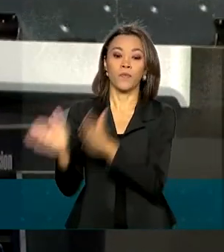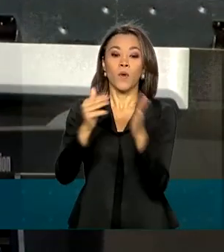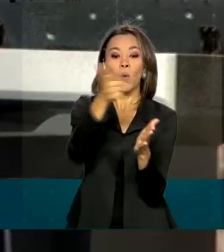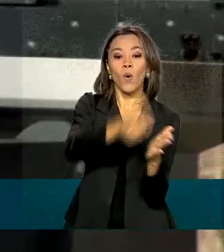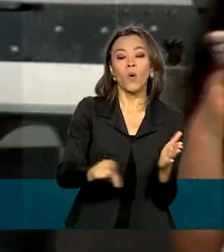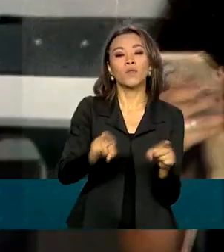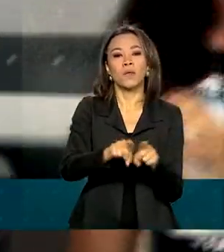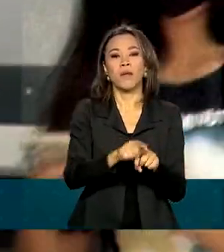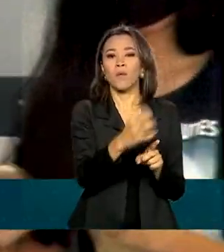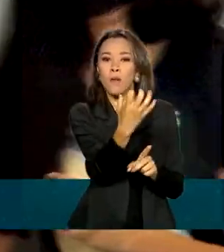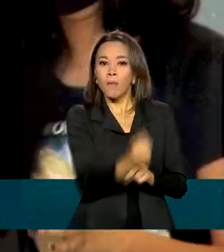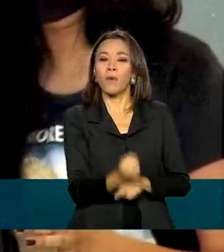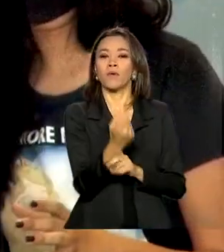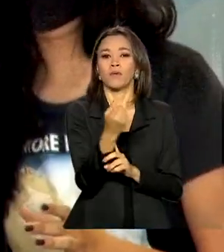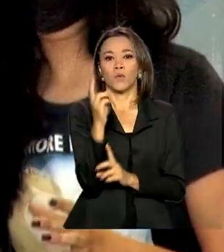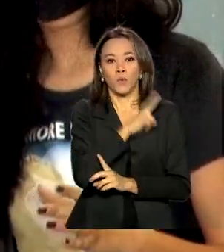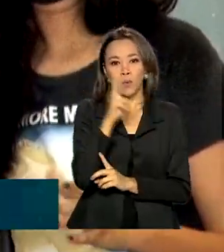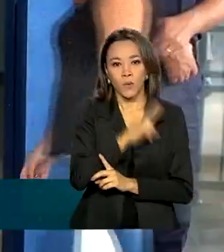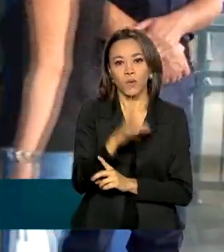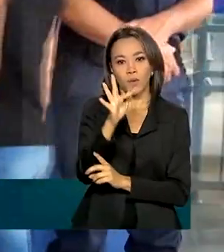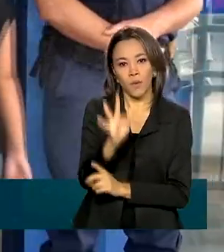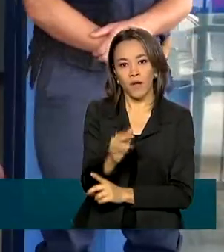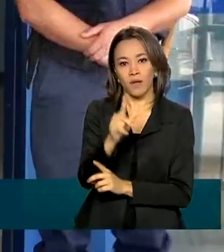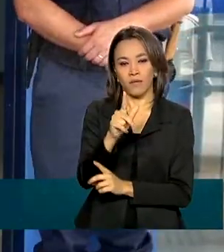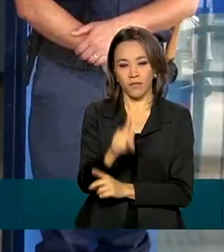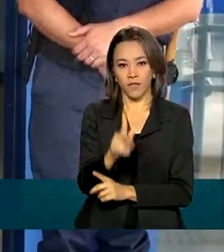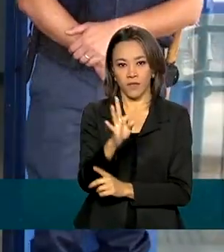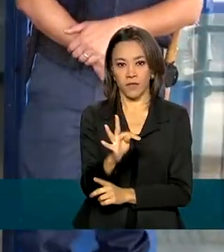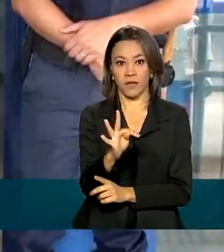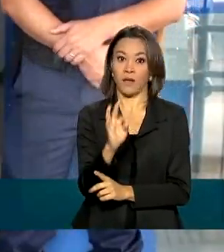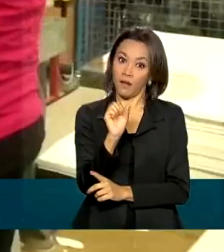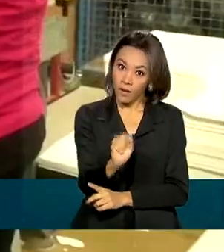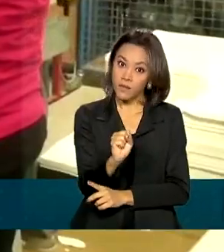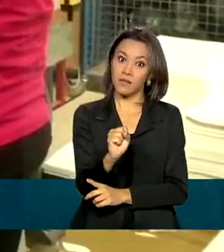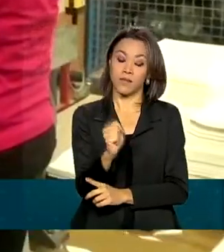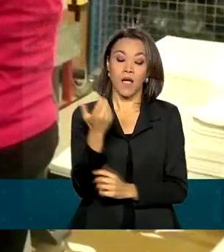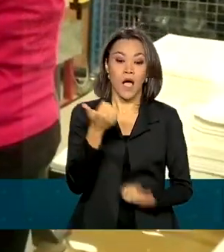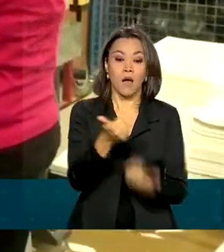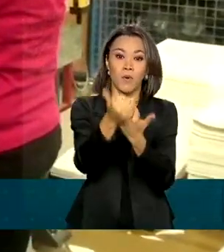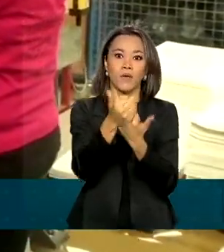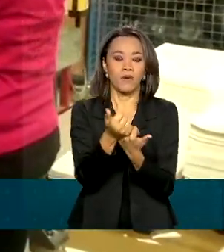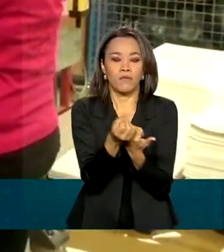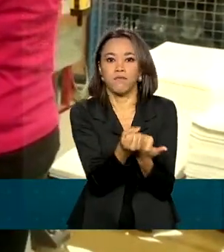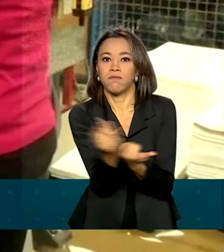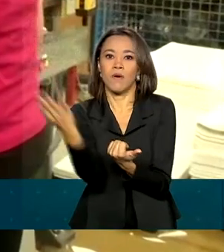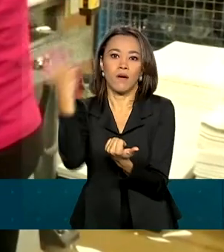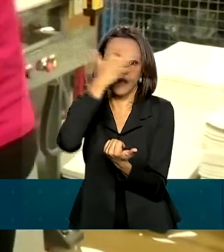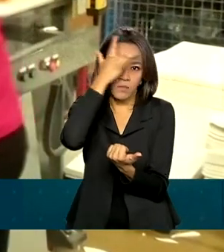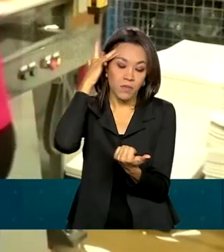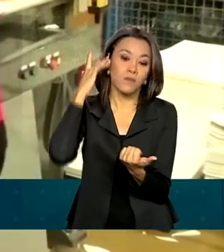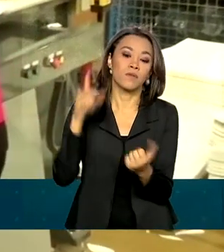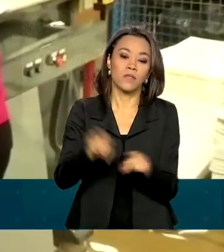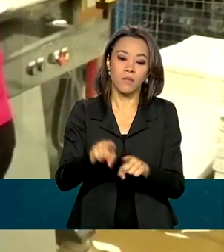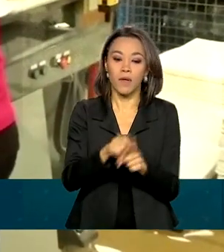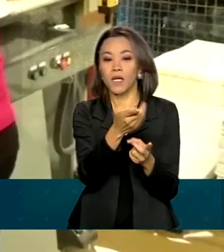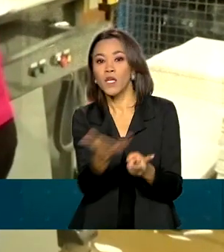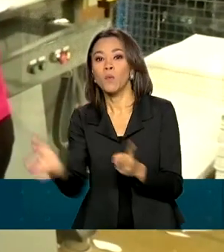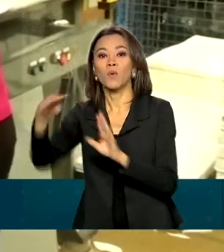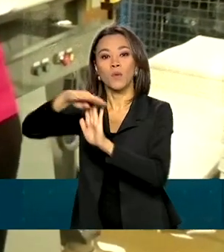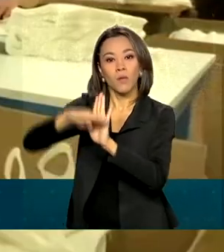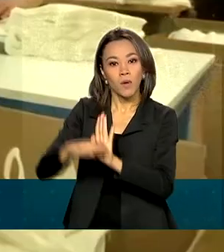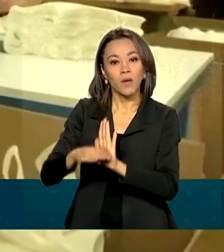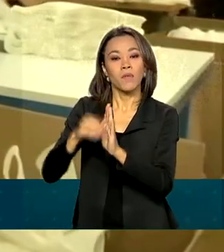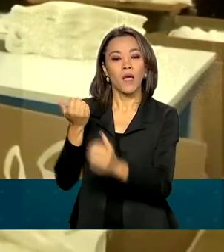emergencial do FGTS, pago a 60 milhões de pessoas, e o benefício emergencial de emprego e renda, que